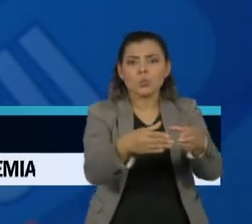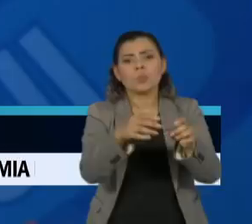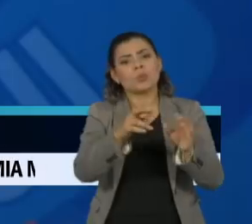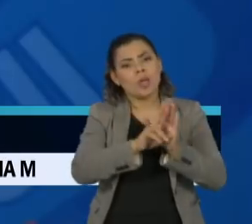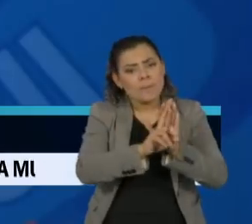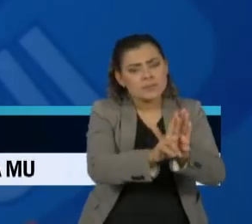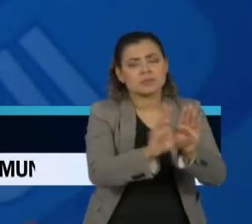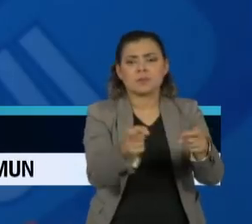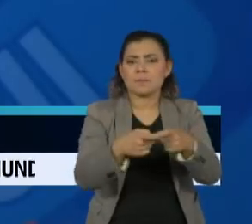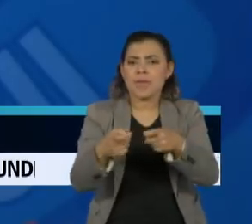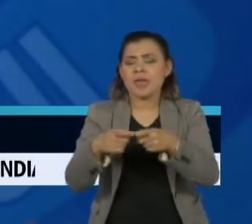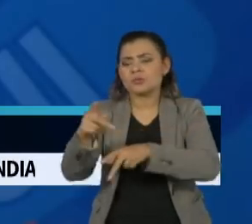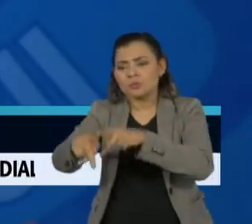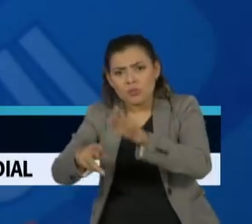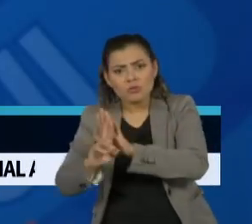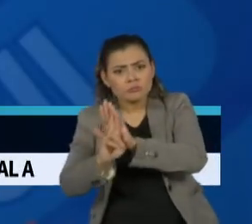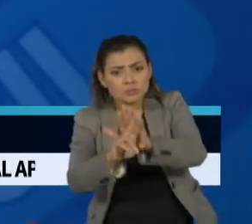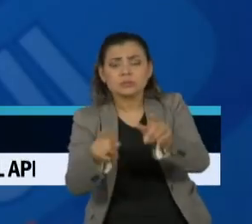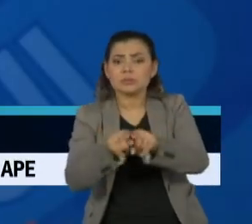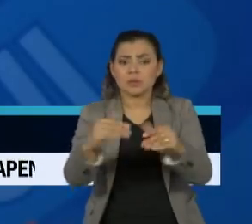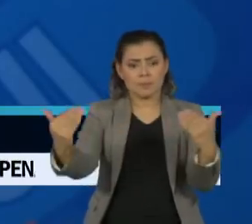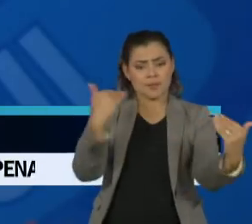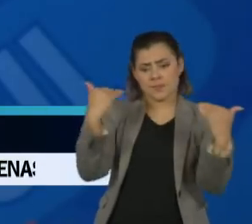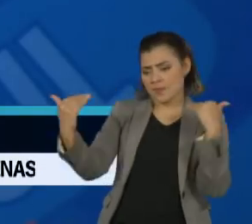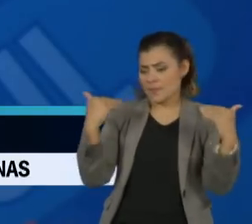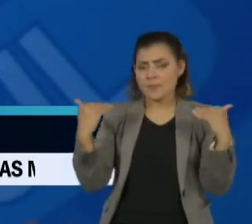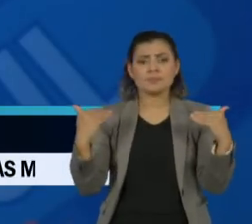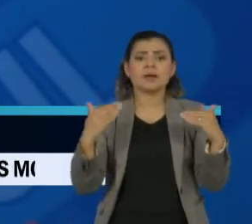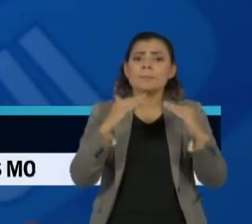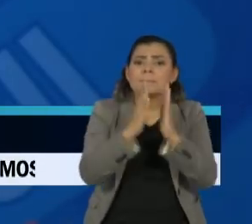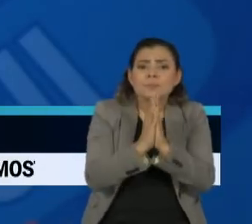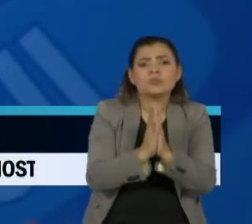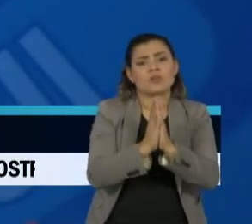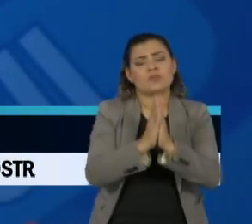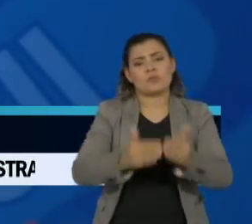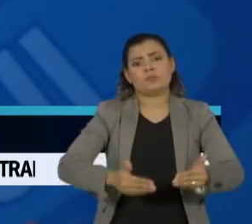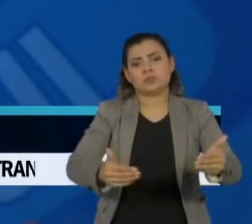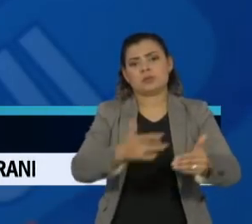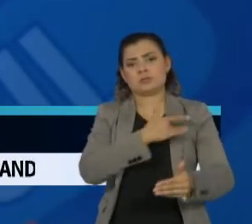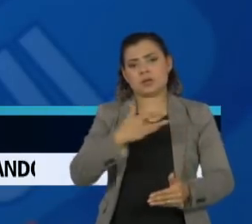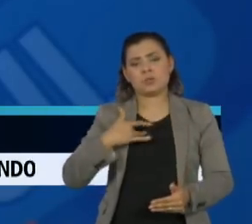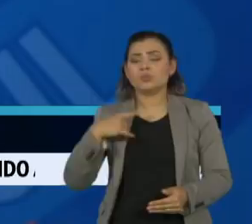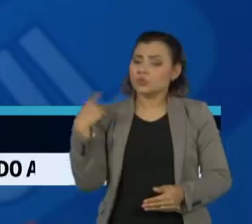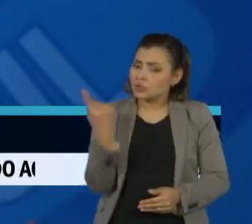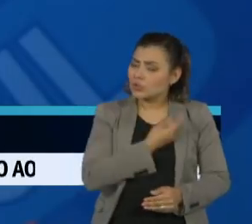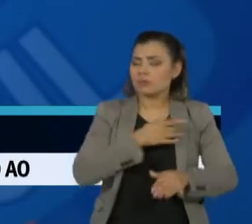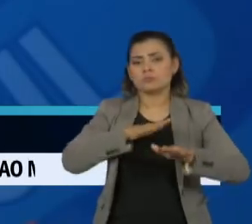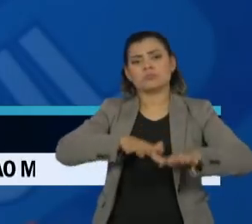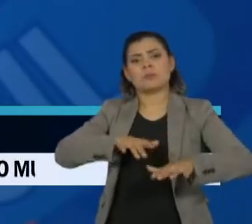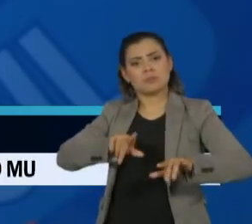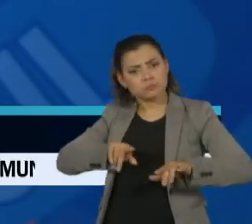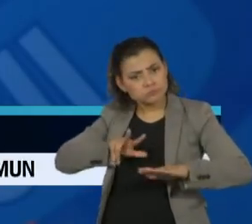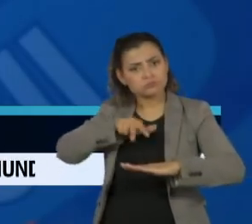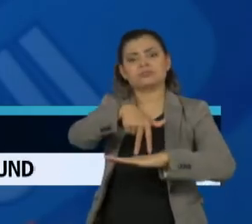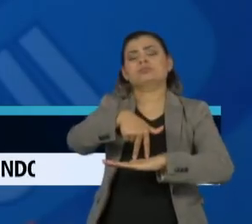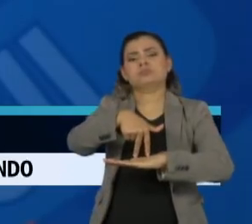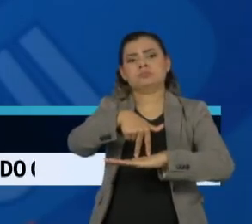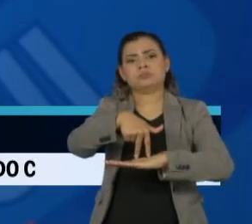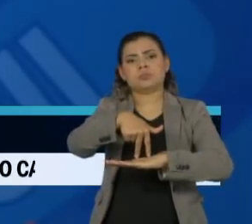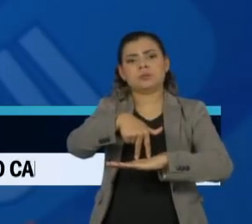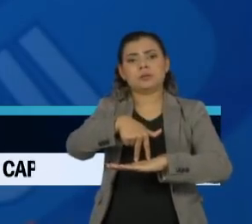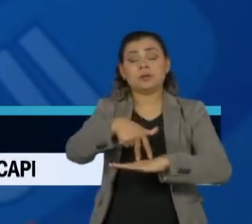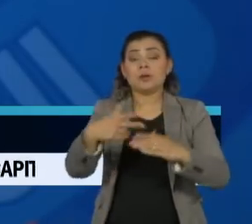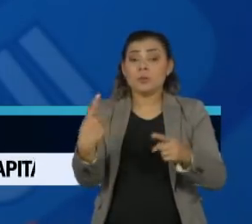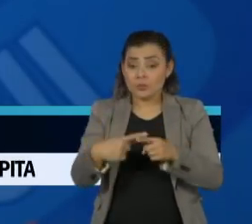representações populares e dos seus parlamentares, pedindo ao Ministério da Saúde uma manifestação formal, uma